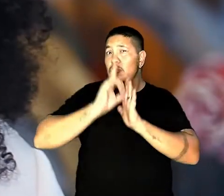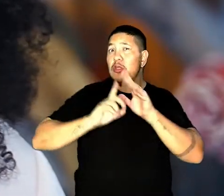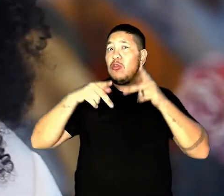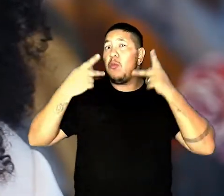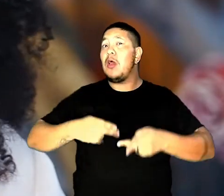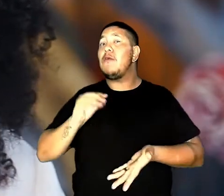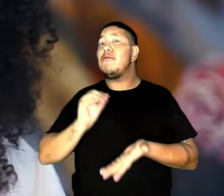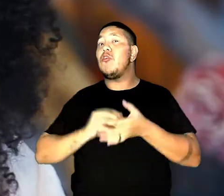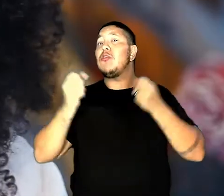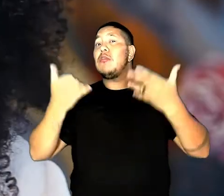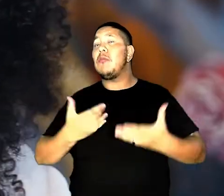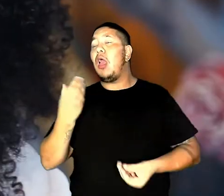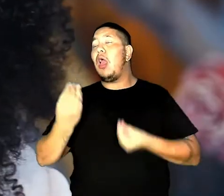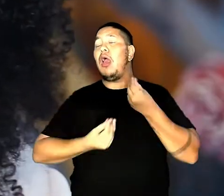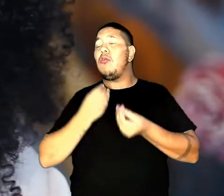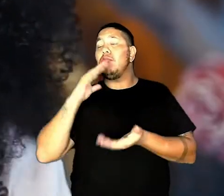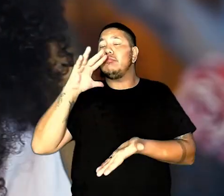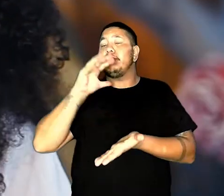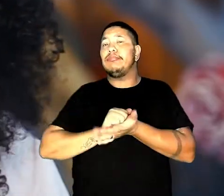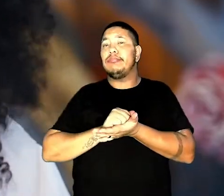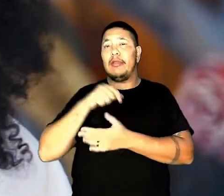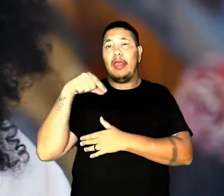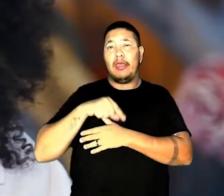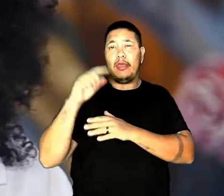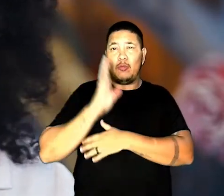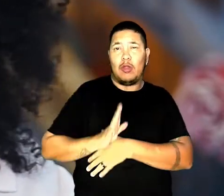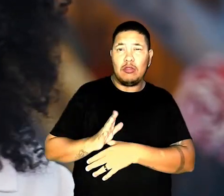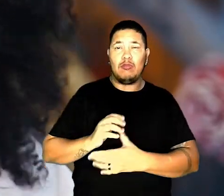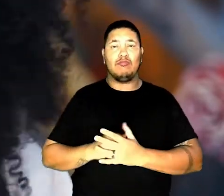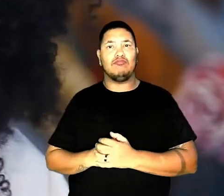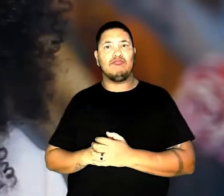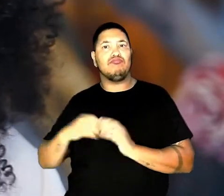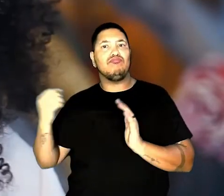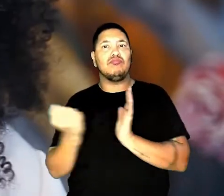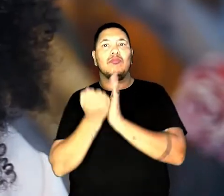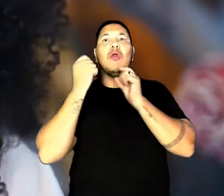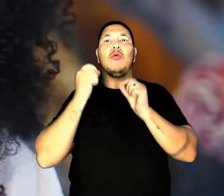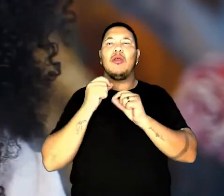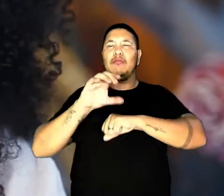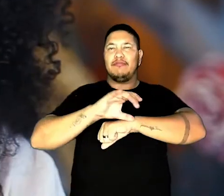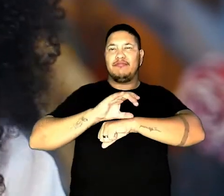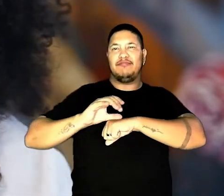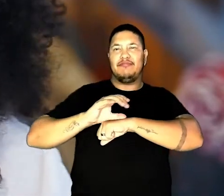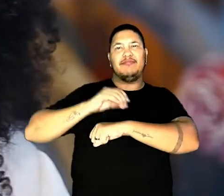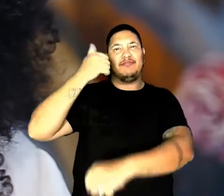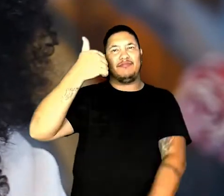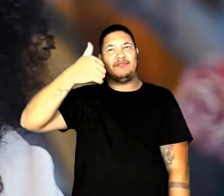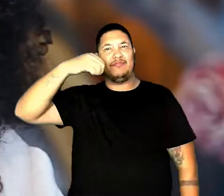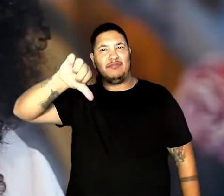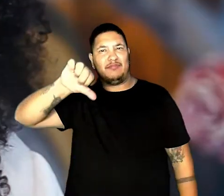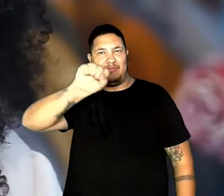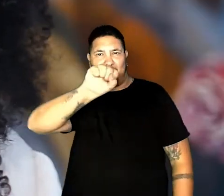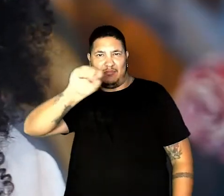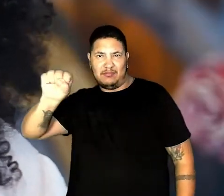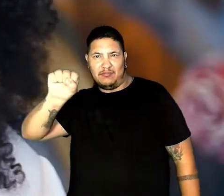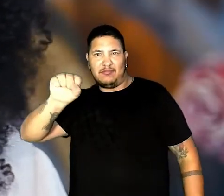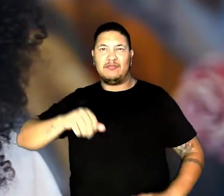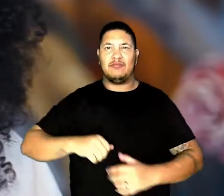falta explicar como eles foram implementados no Brasil. Um dos grandes marcos foi a Constituição de